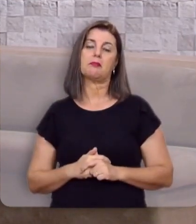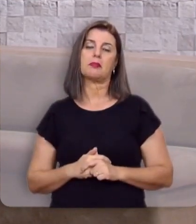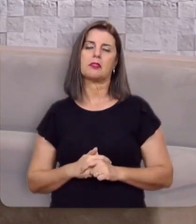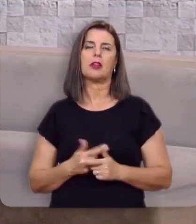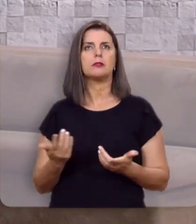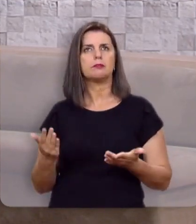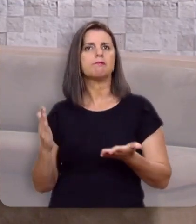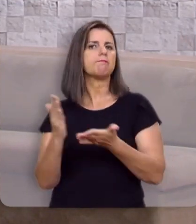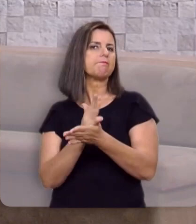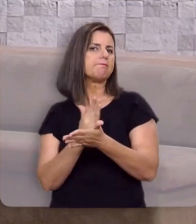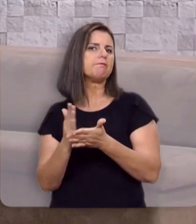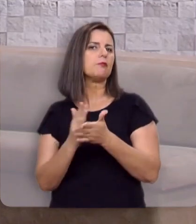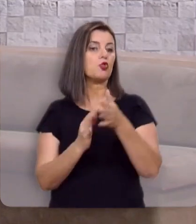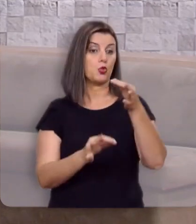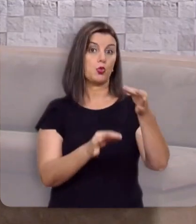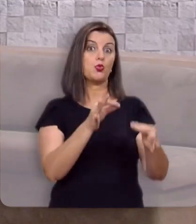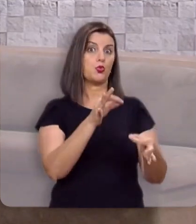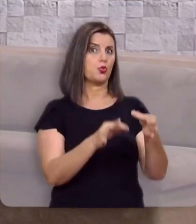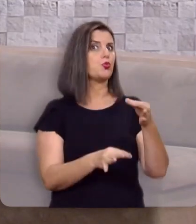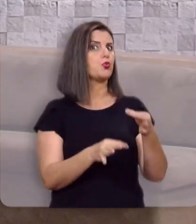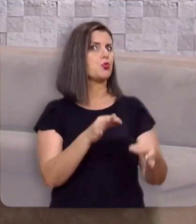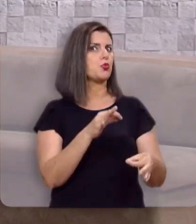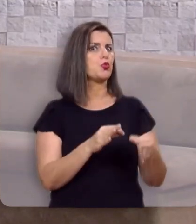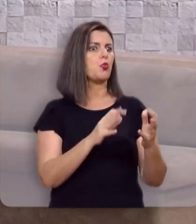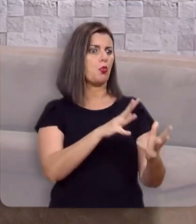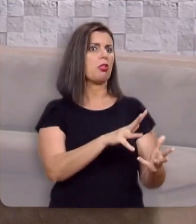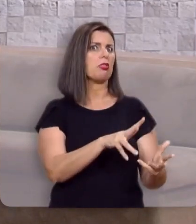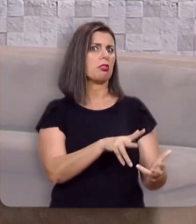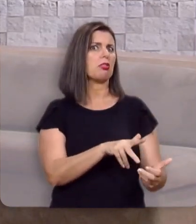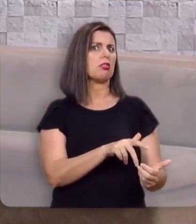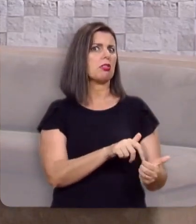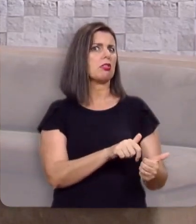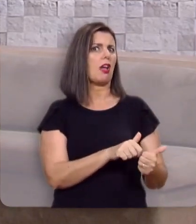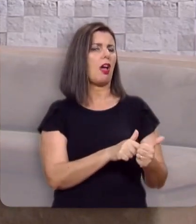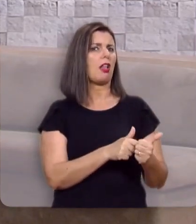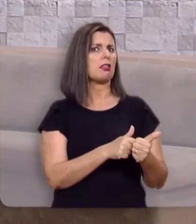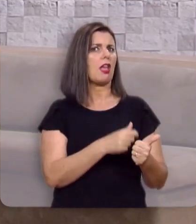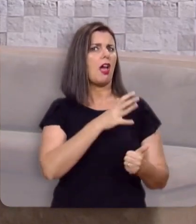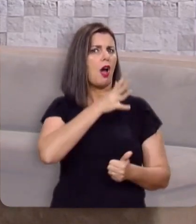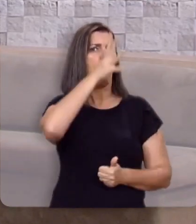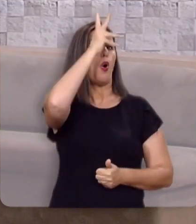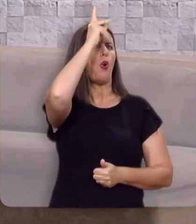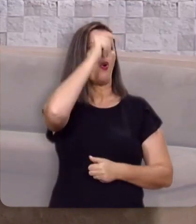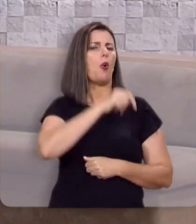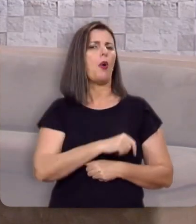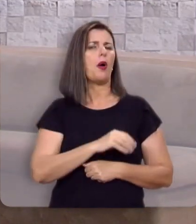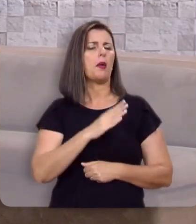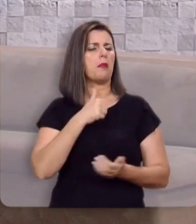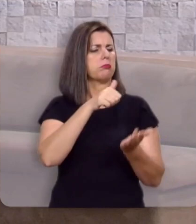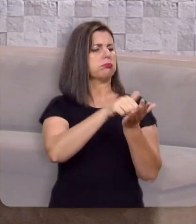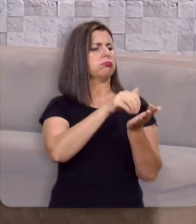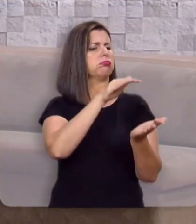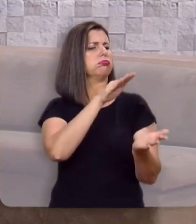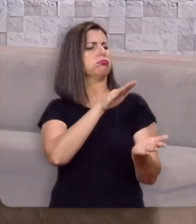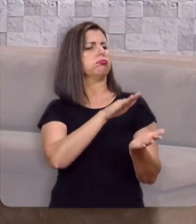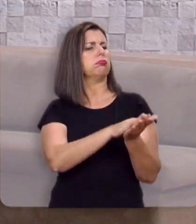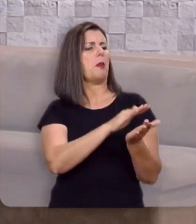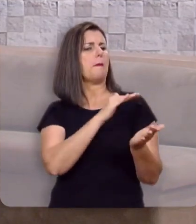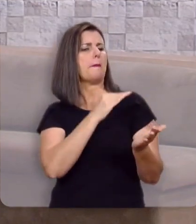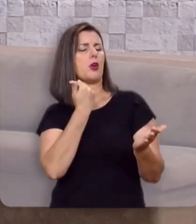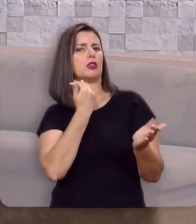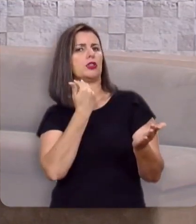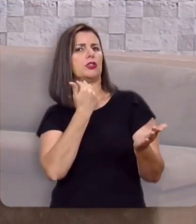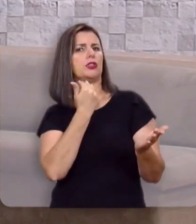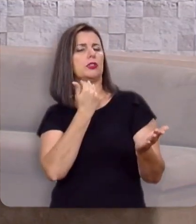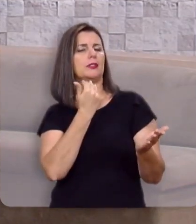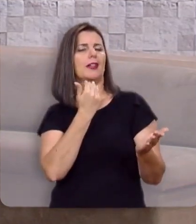muito embora o juiz da terra, a corte romana, o tenha sentenciado a pena de morte,